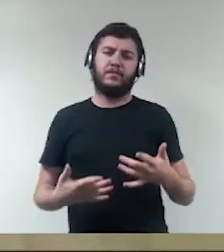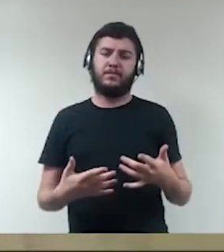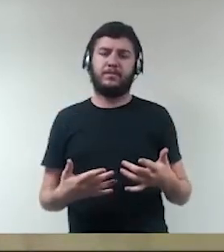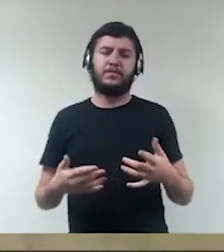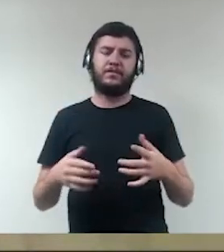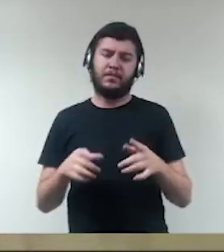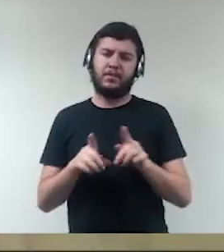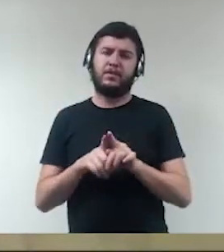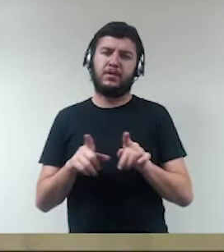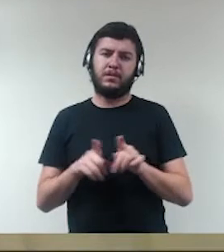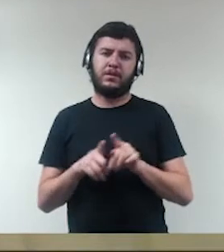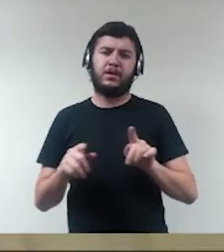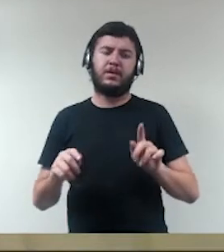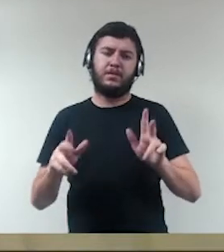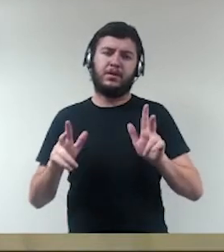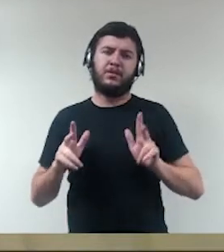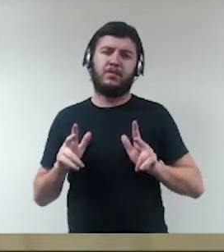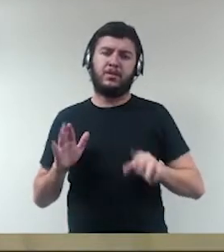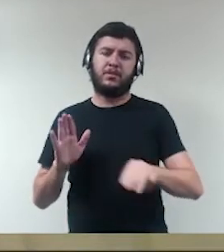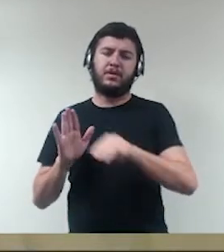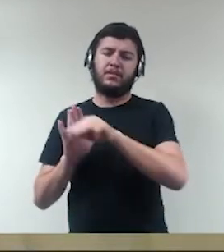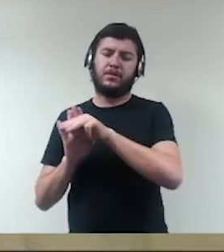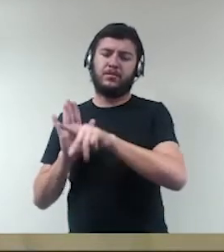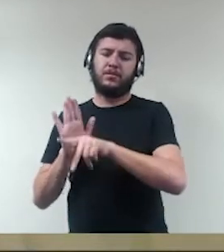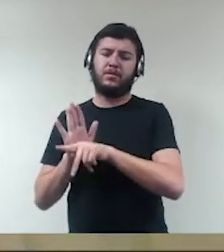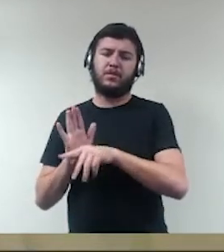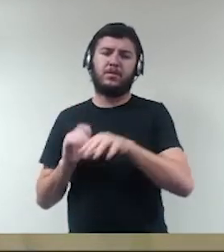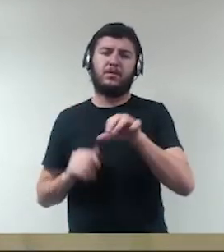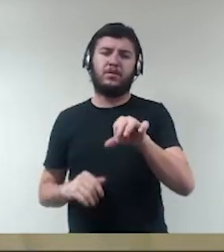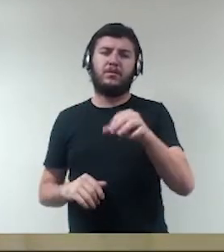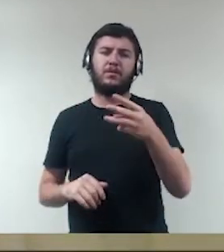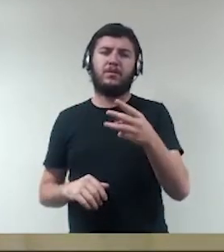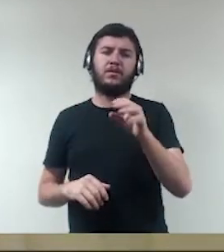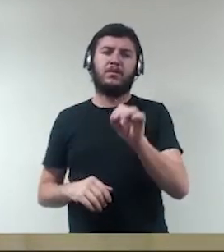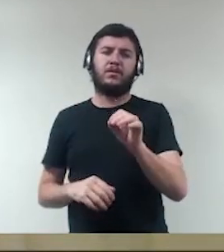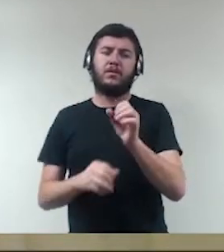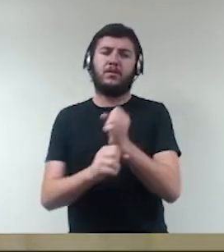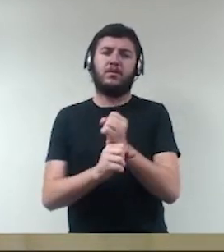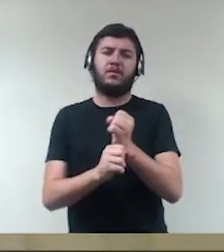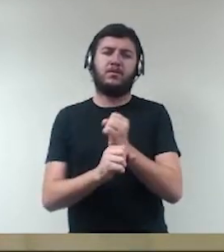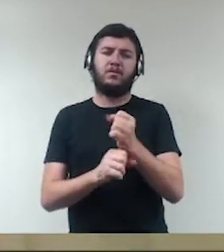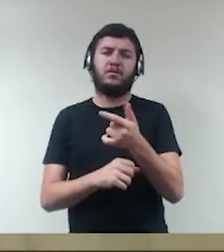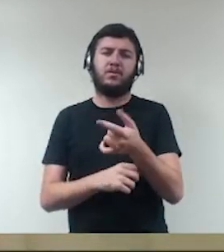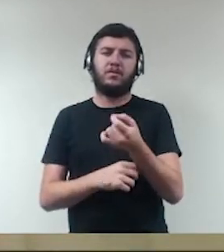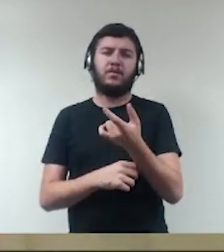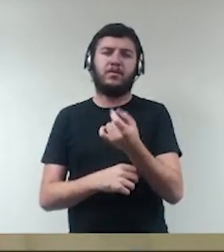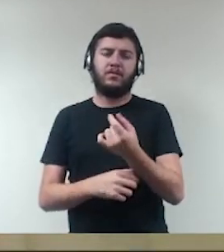particularmente na MP 930 de 2020, né,